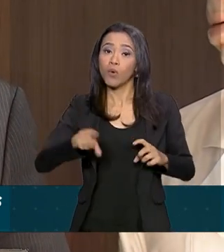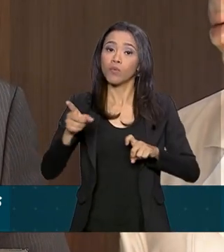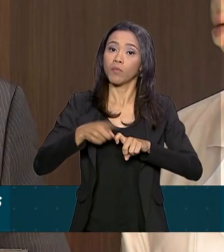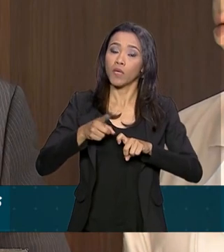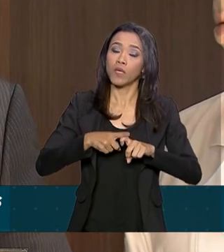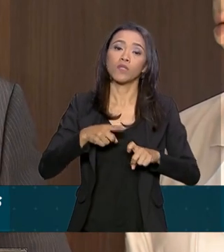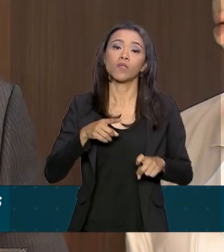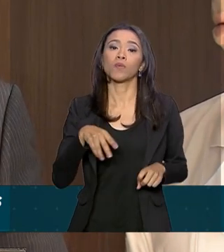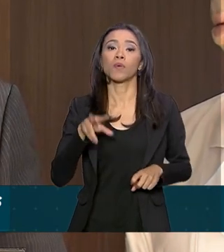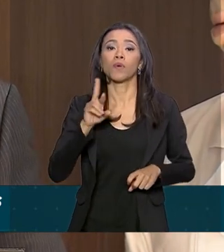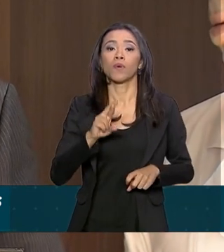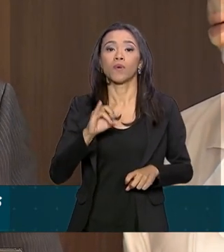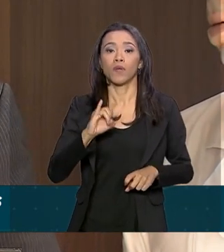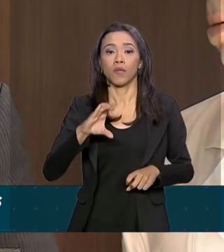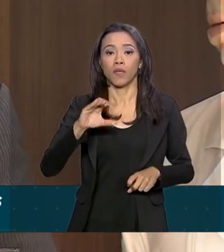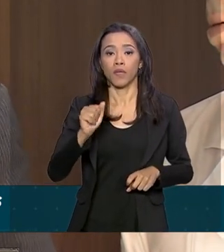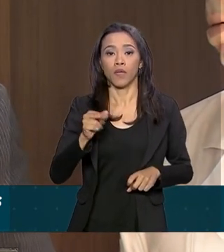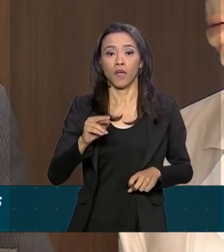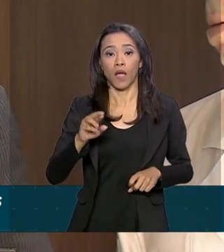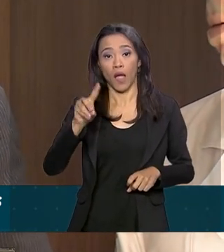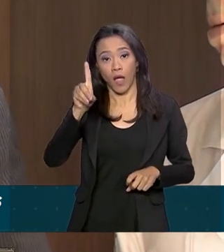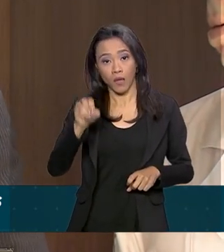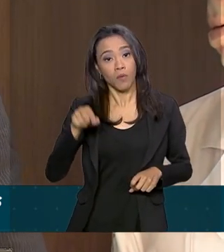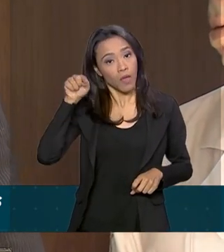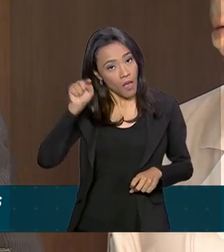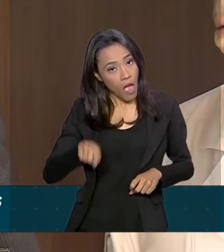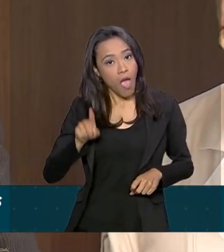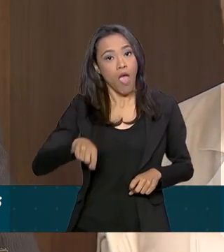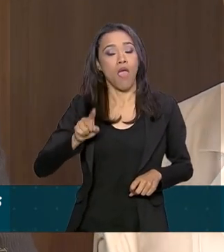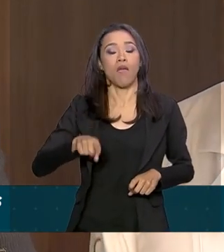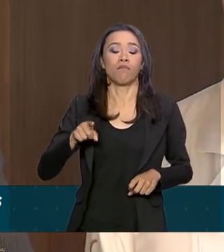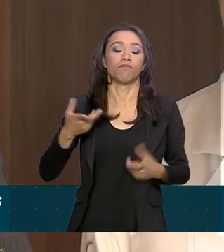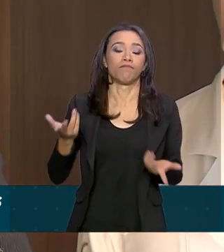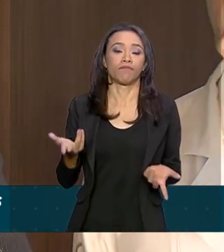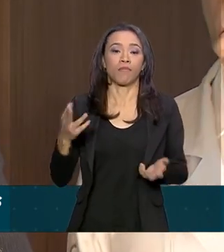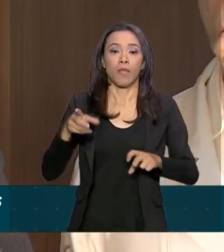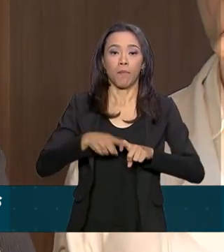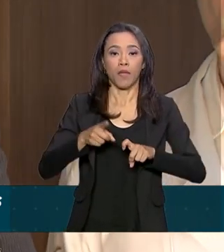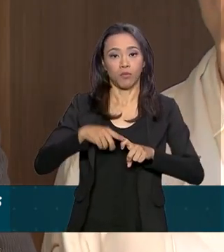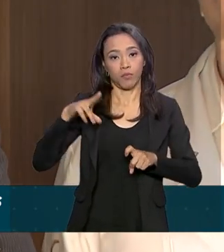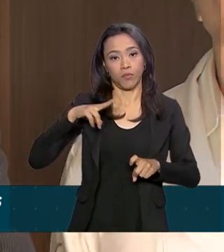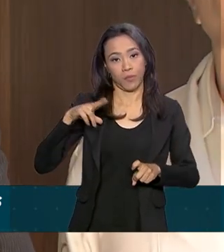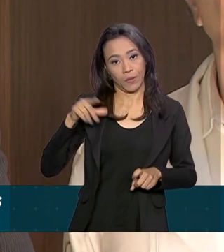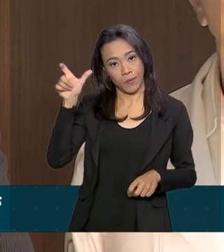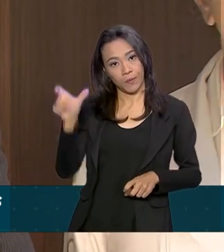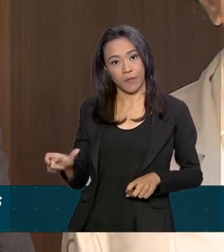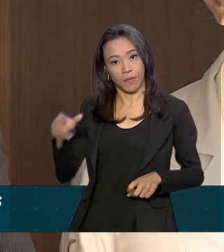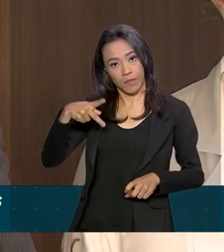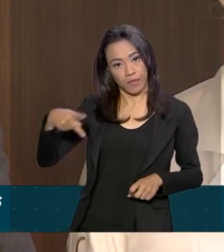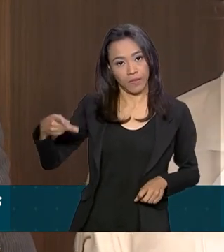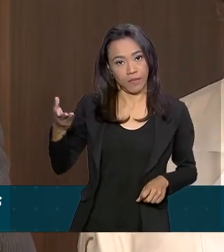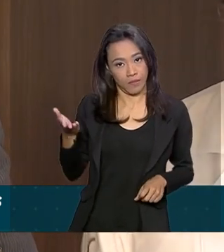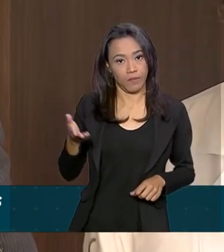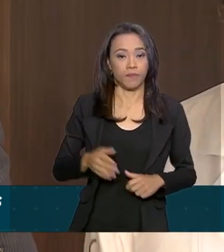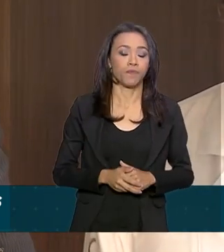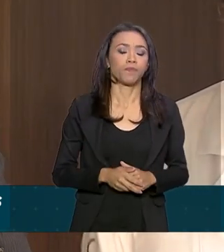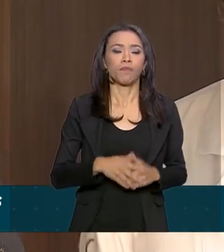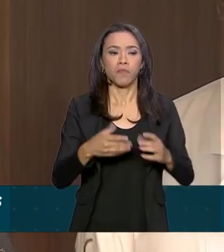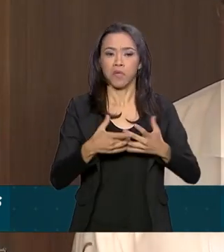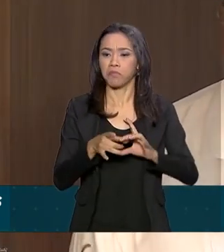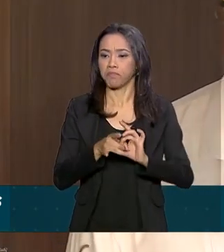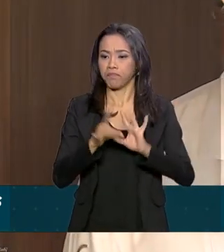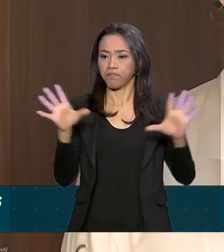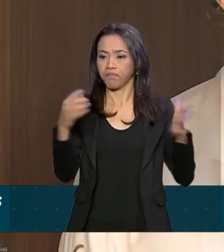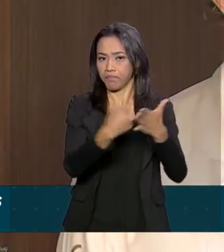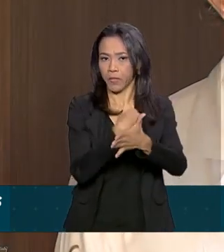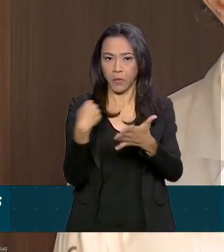Camarinha, médico da presidência da República. Agora nos colocamos à disposição para eventuais perguntas.